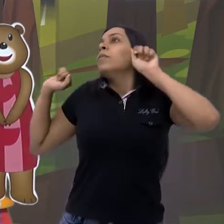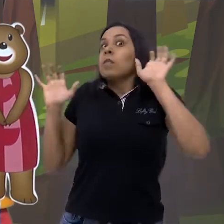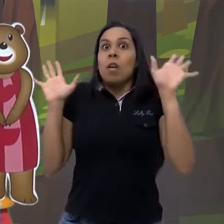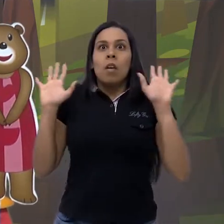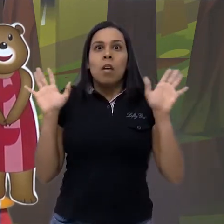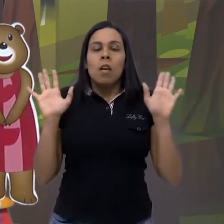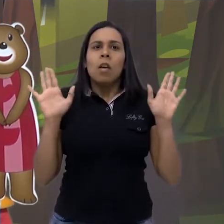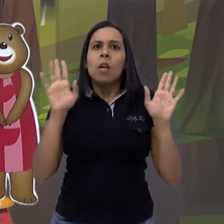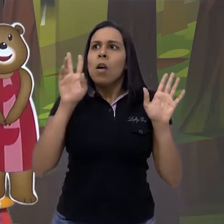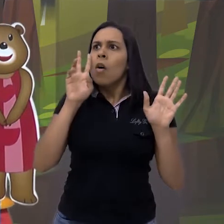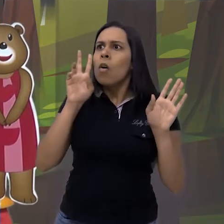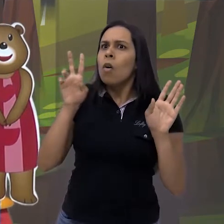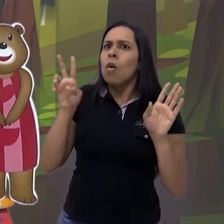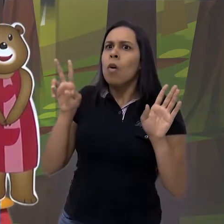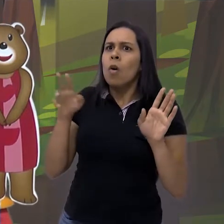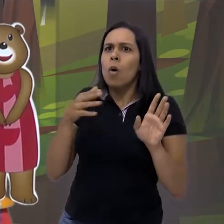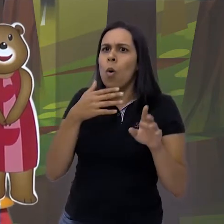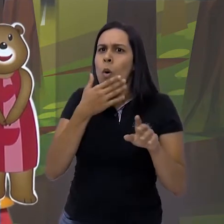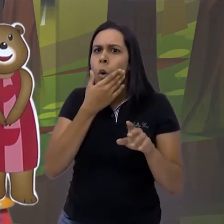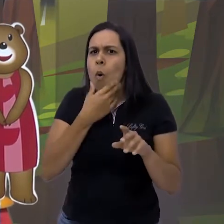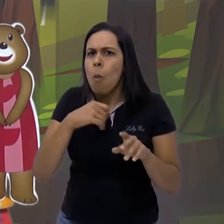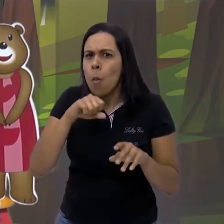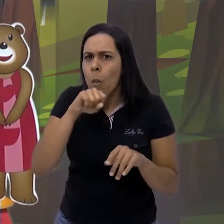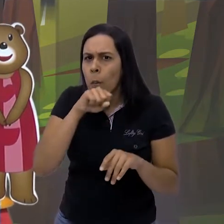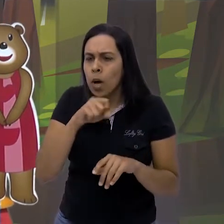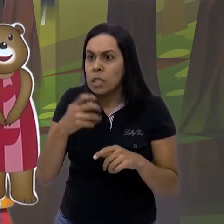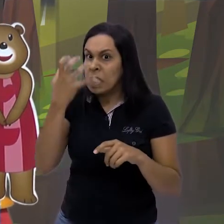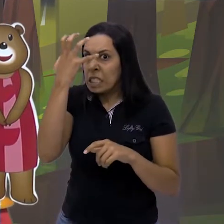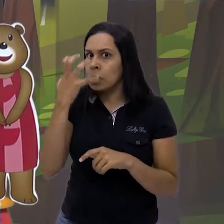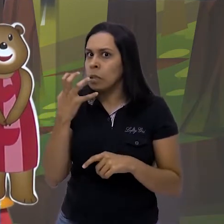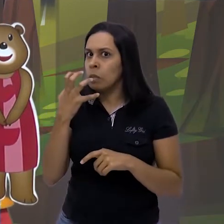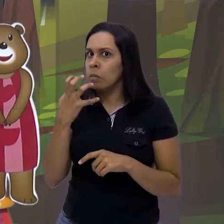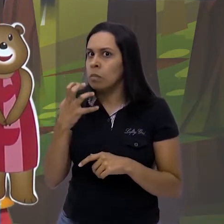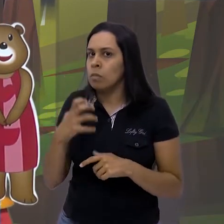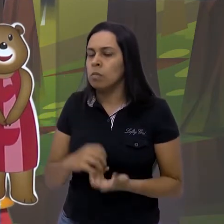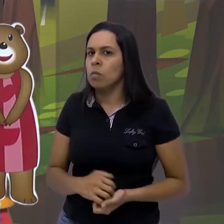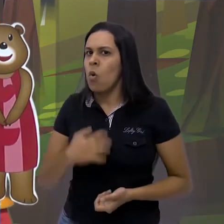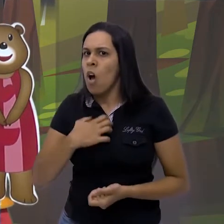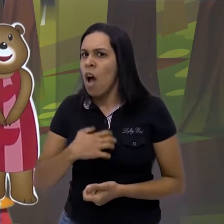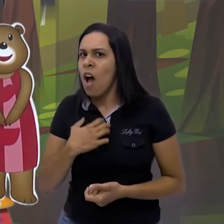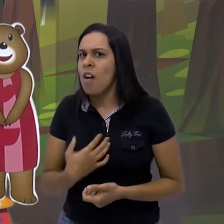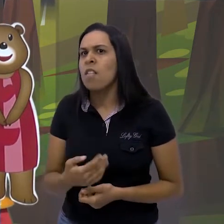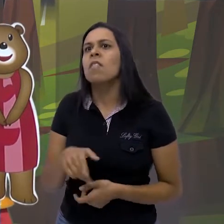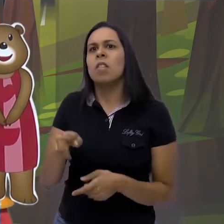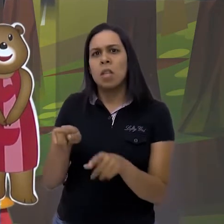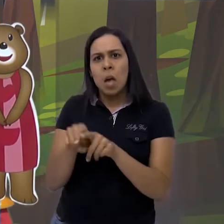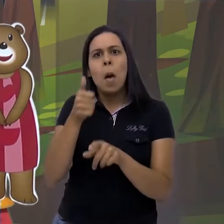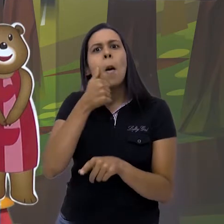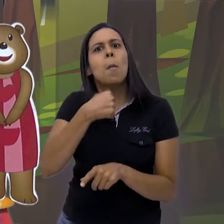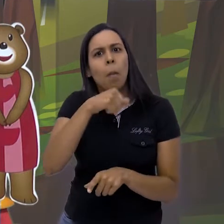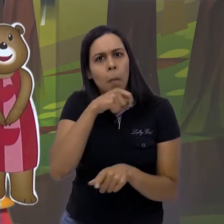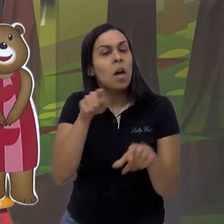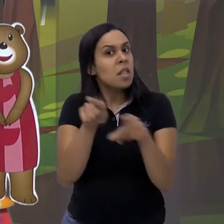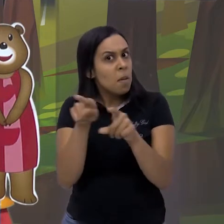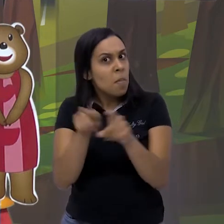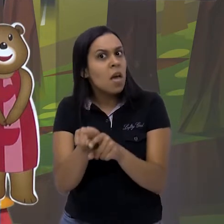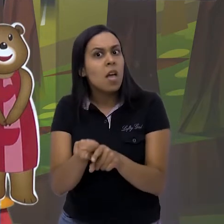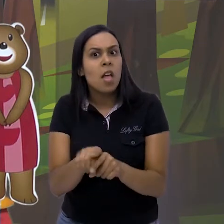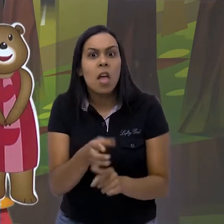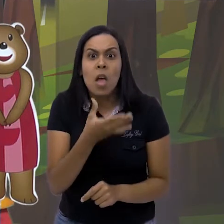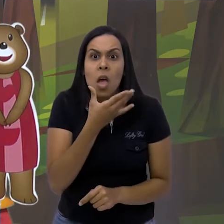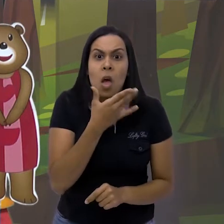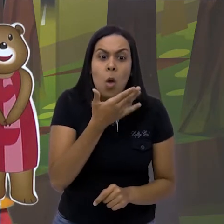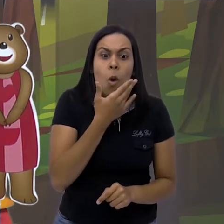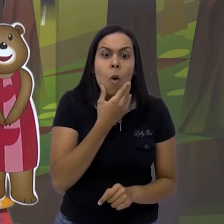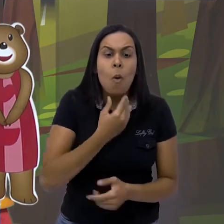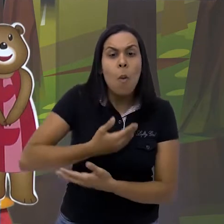observou, né? O papai urso estava com cara de bravo. A mamãe urso, com cara de brava. E o